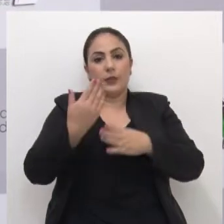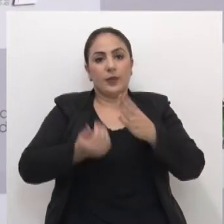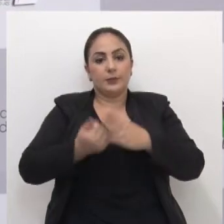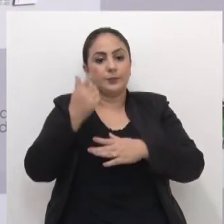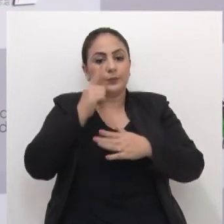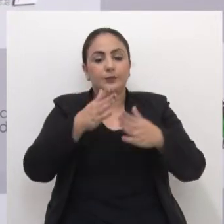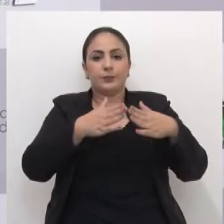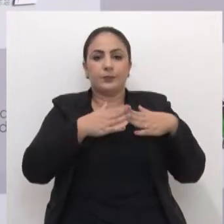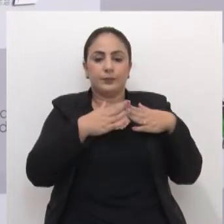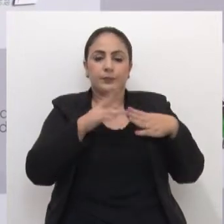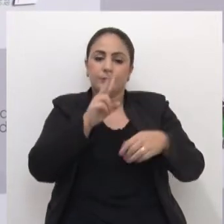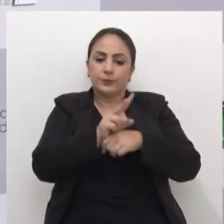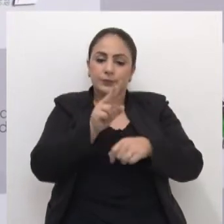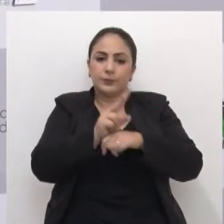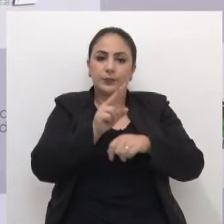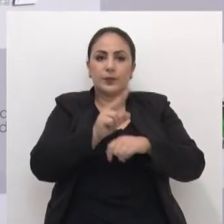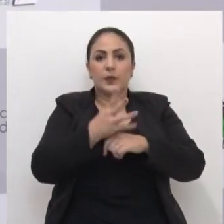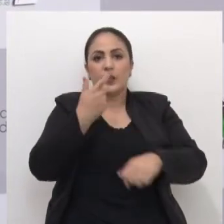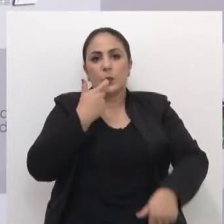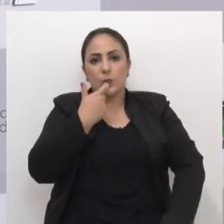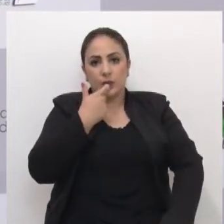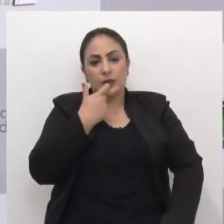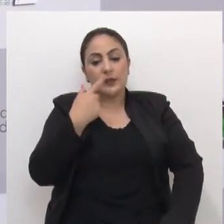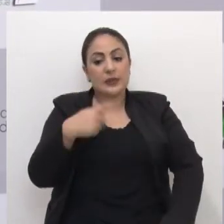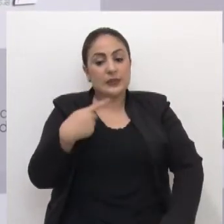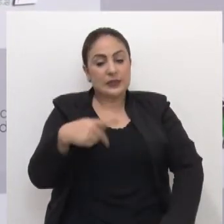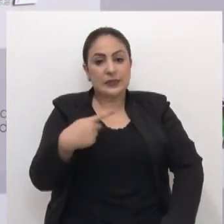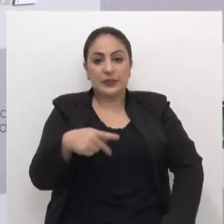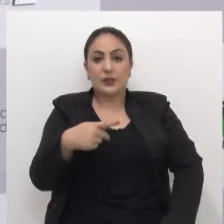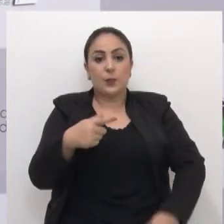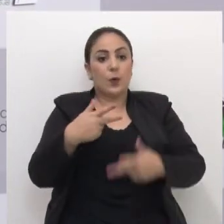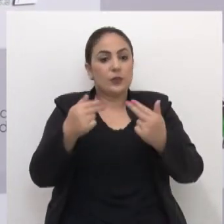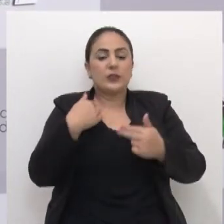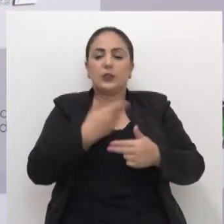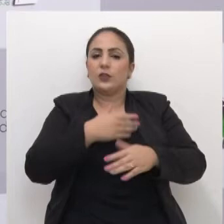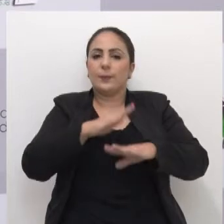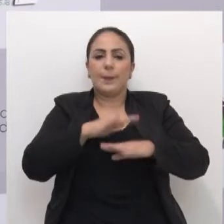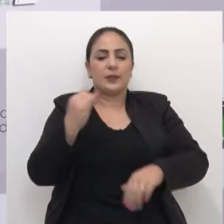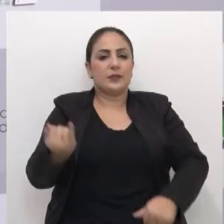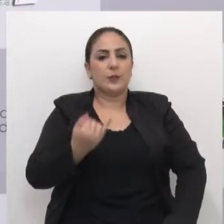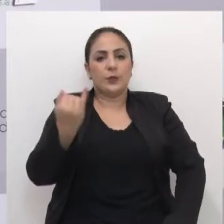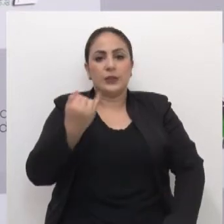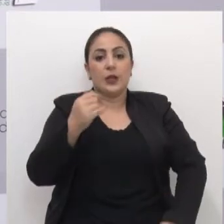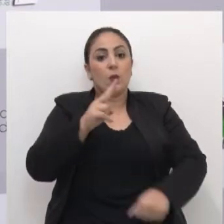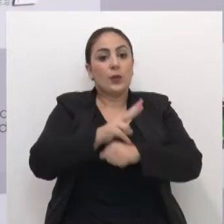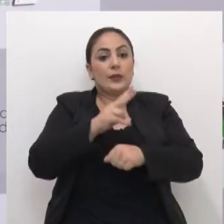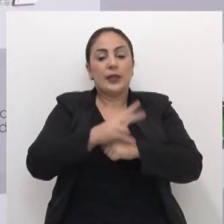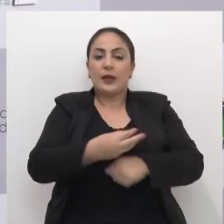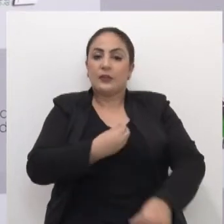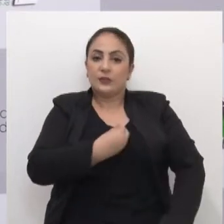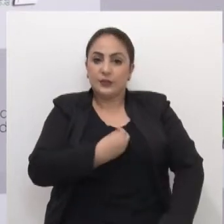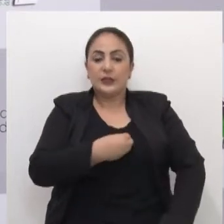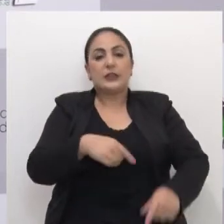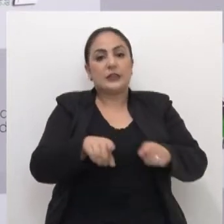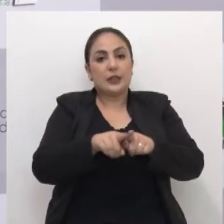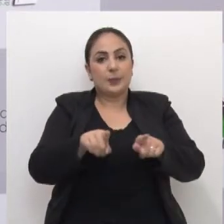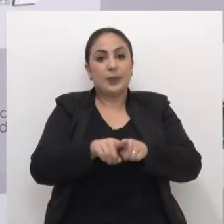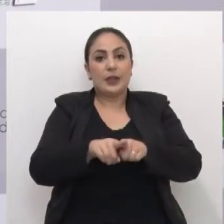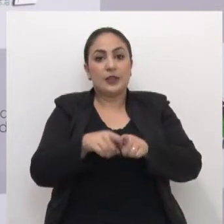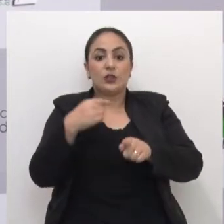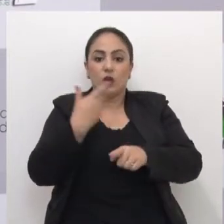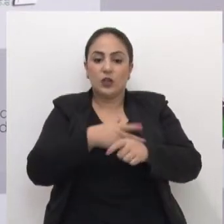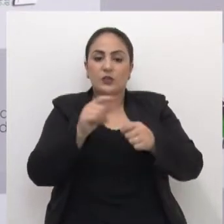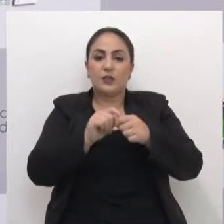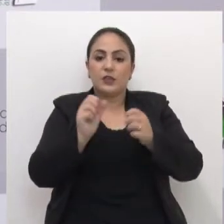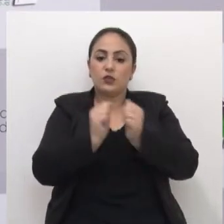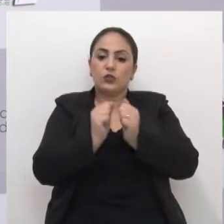cria para proteger, para cuidar das crianças e isso é o que nós temos de mais importante, que é preservar as vidas e preservar as